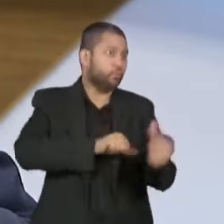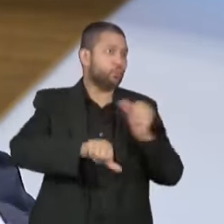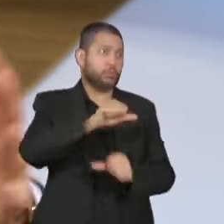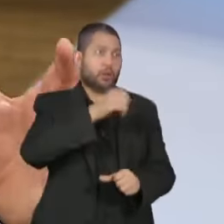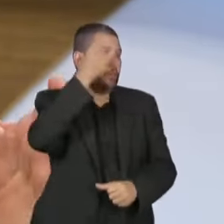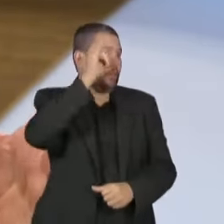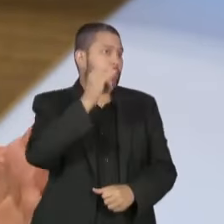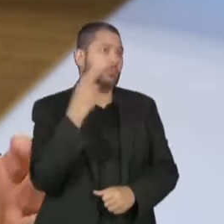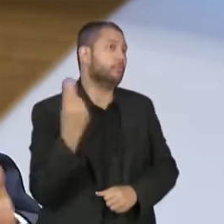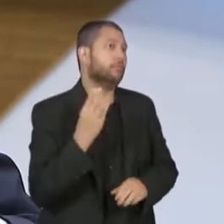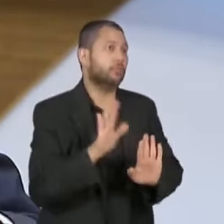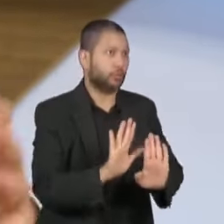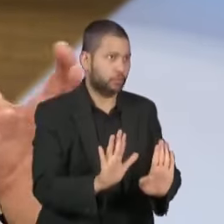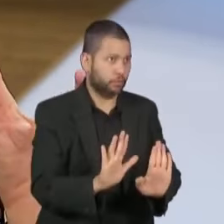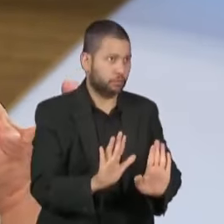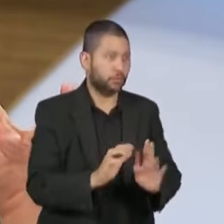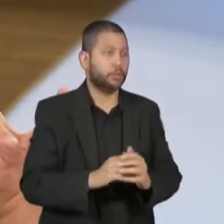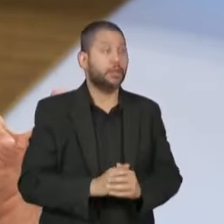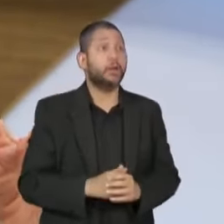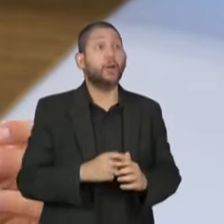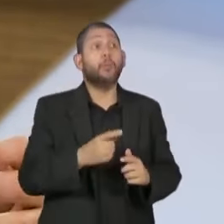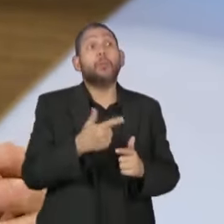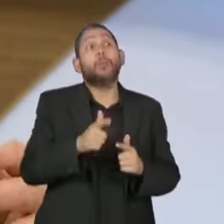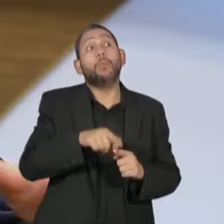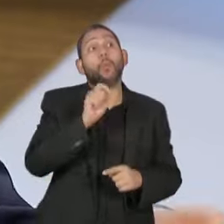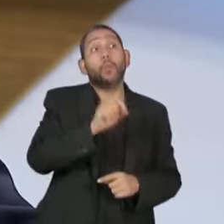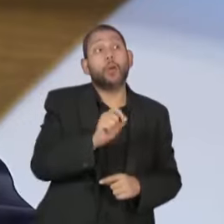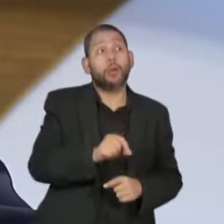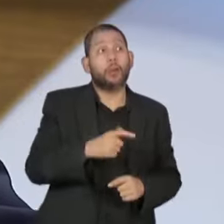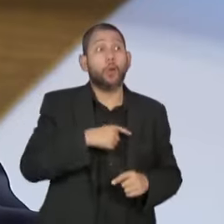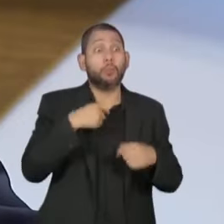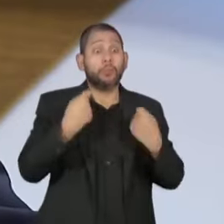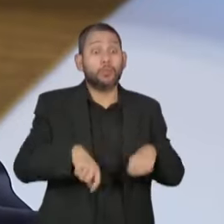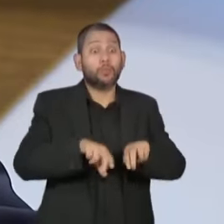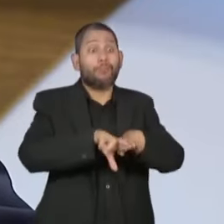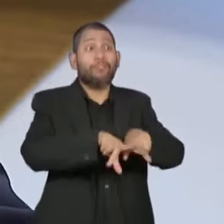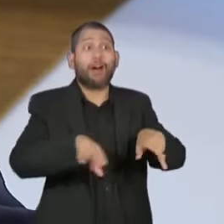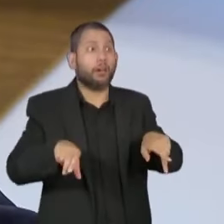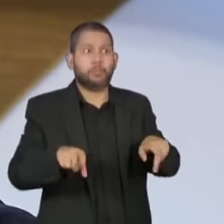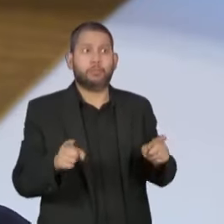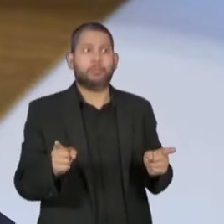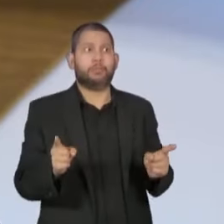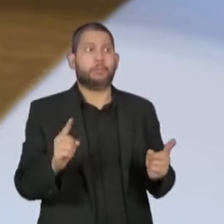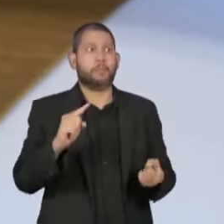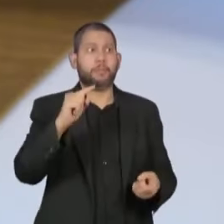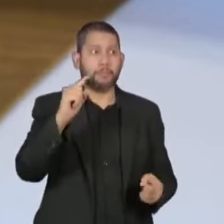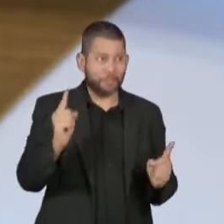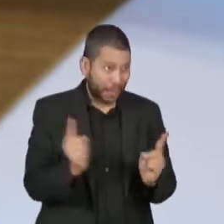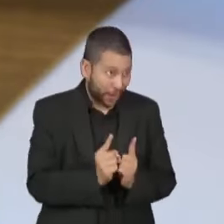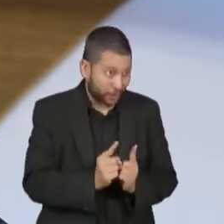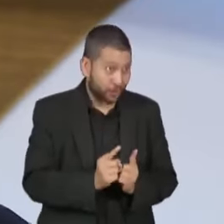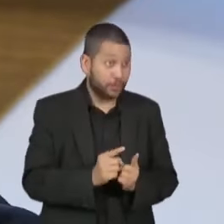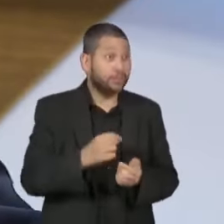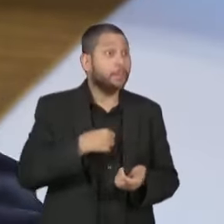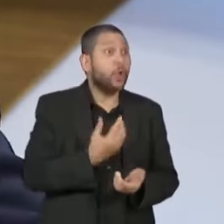diversidade, na quantidade e na qualidade de alguns desses